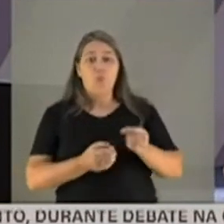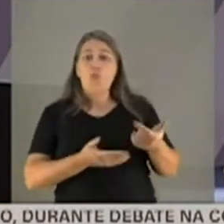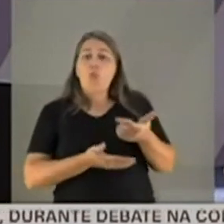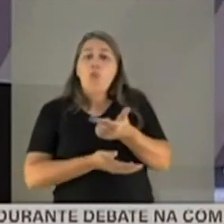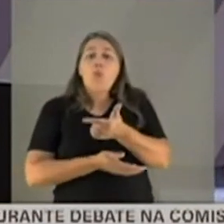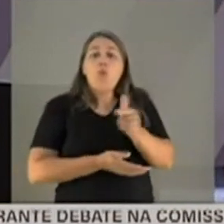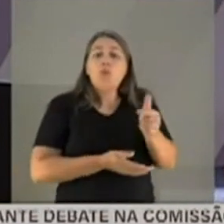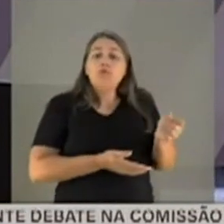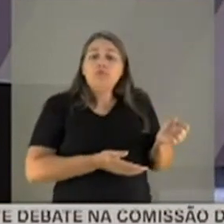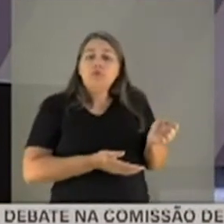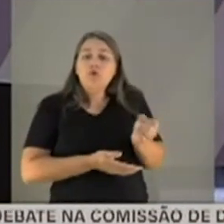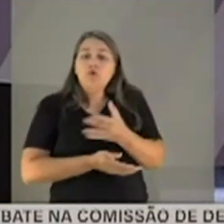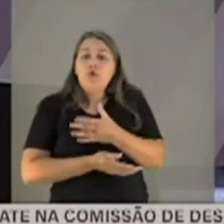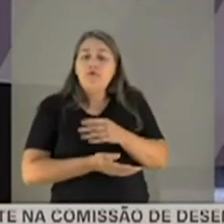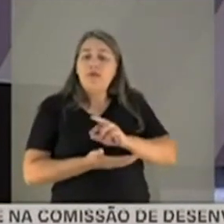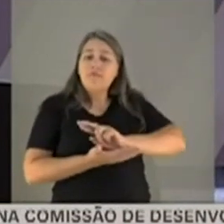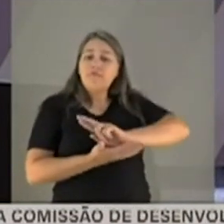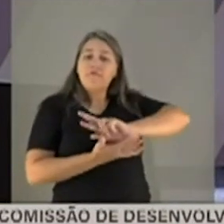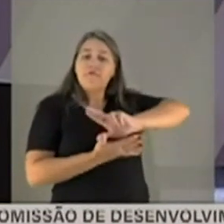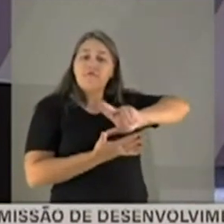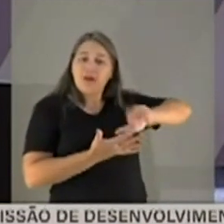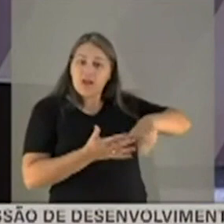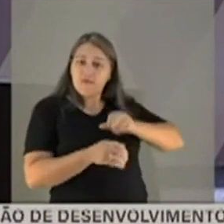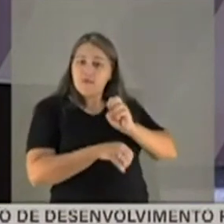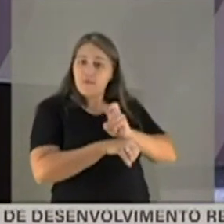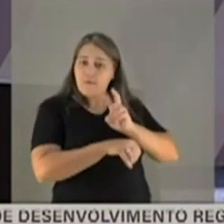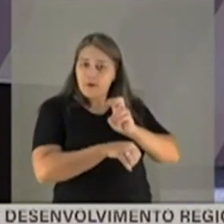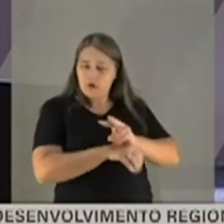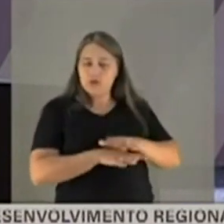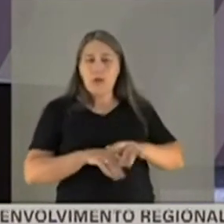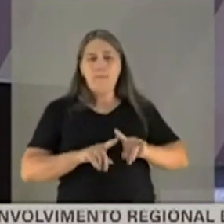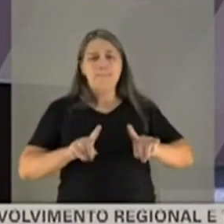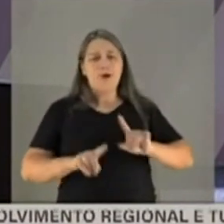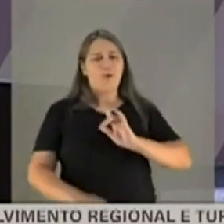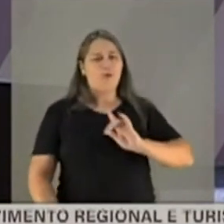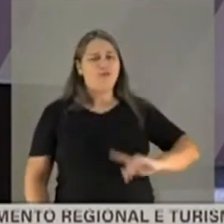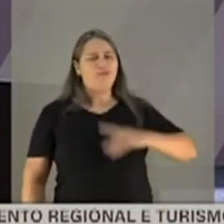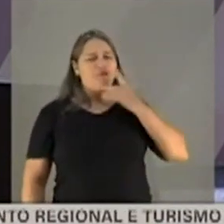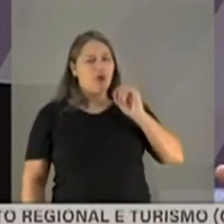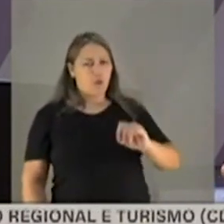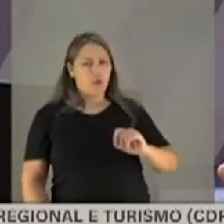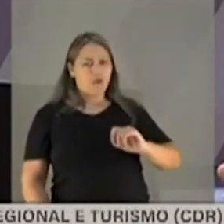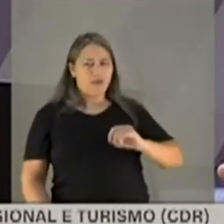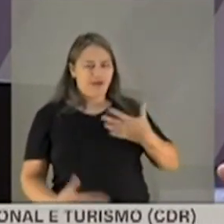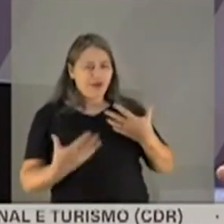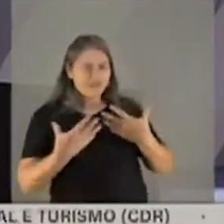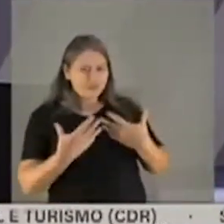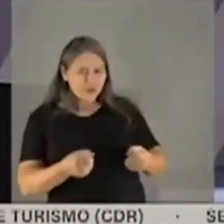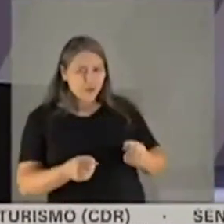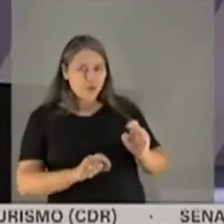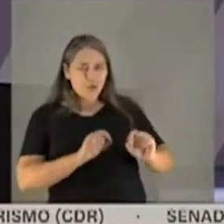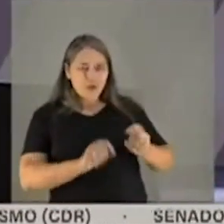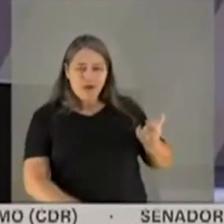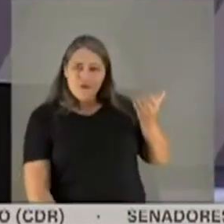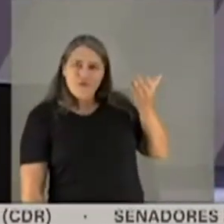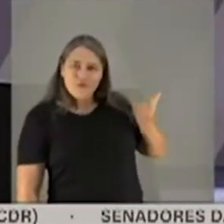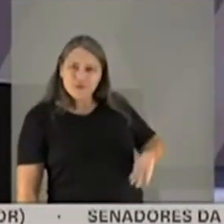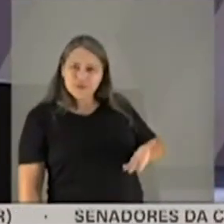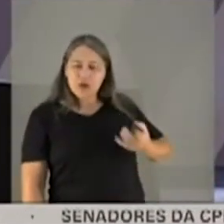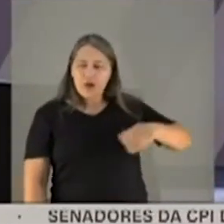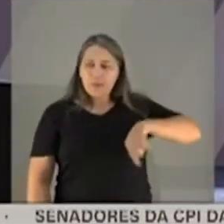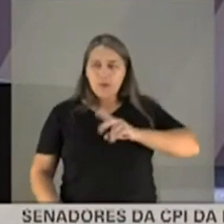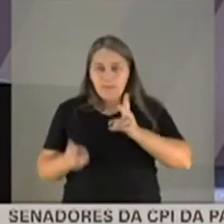no Brasil. O presidente da República afirmou que tal decisão contou com aval de V. Exª. Acabamos de ver.